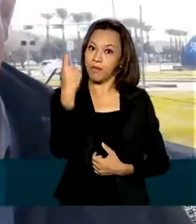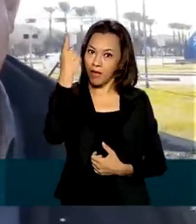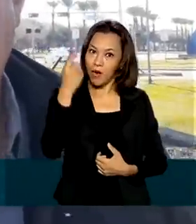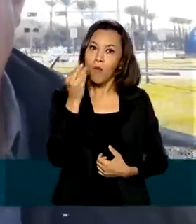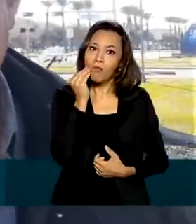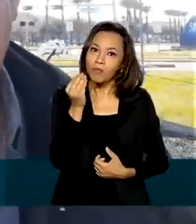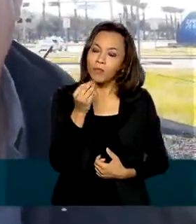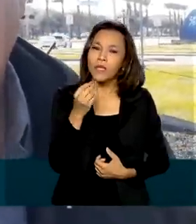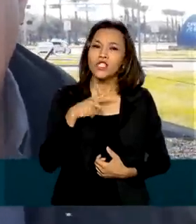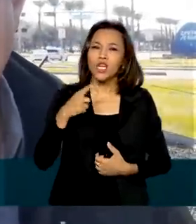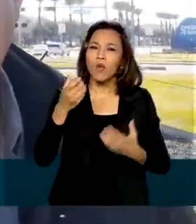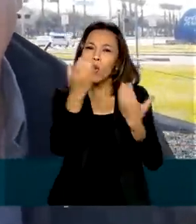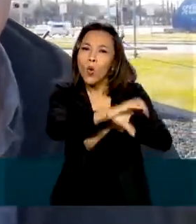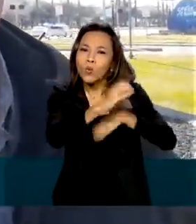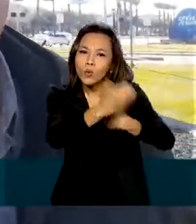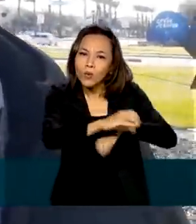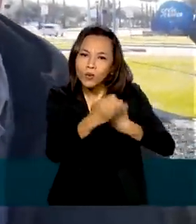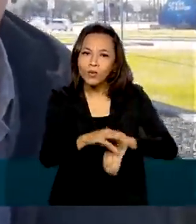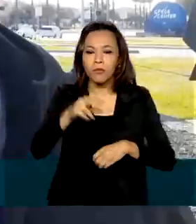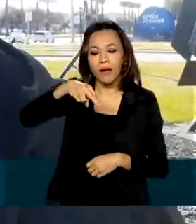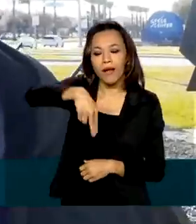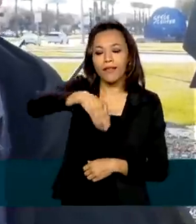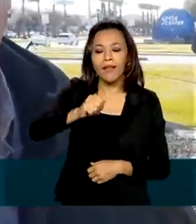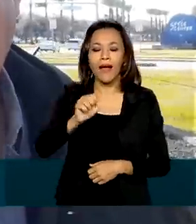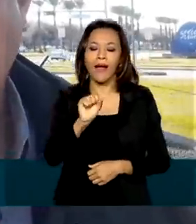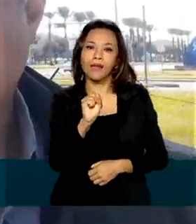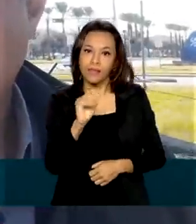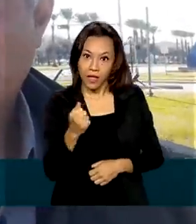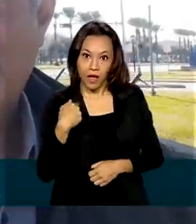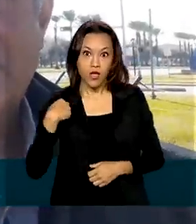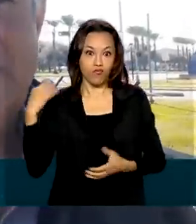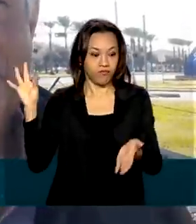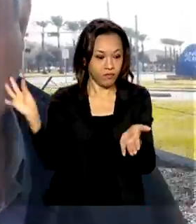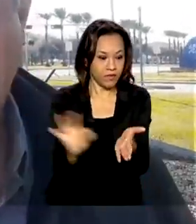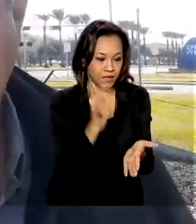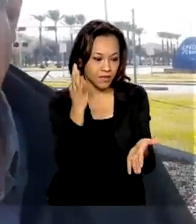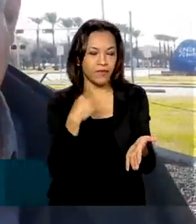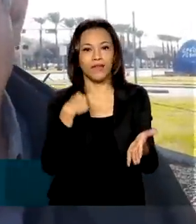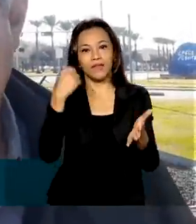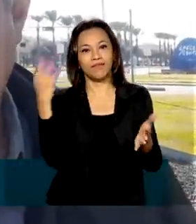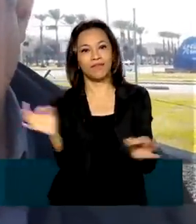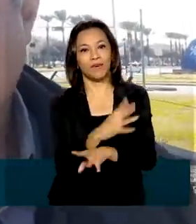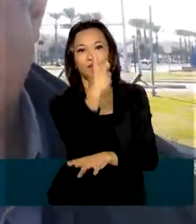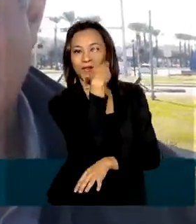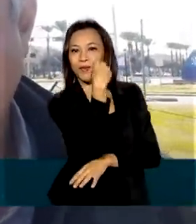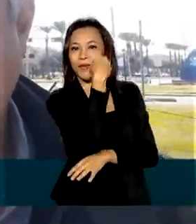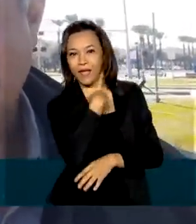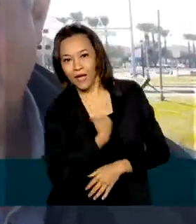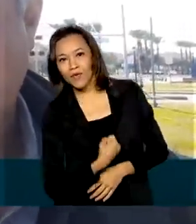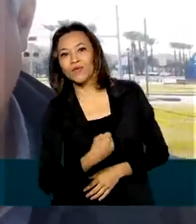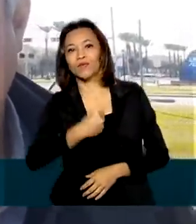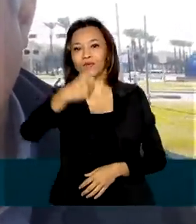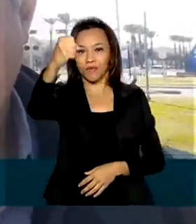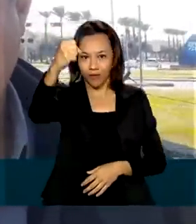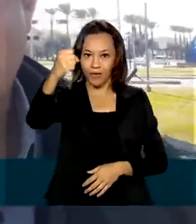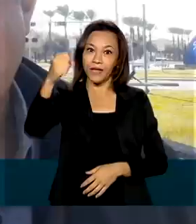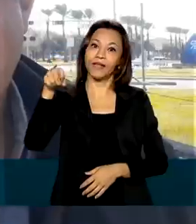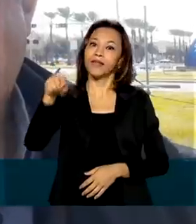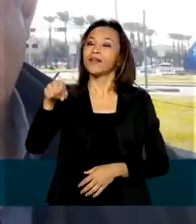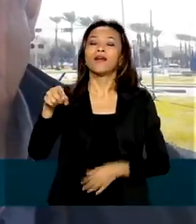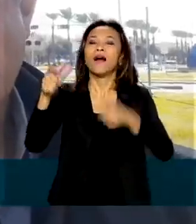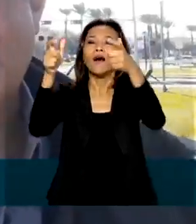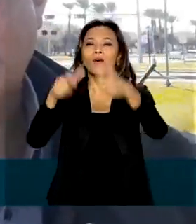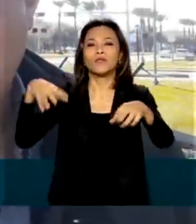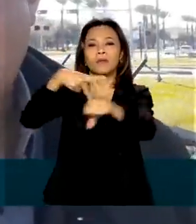concurso, um concurso público para astronautas e eu me inscrevi e acabei sendo selecionado e vim para cá, para o Johnson Space Center, em Houston, no Texas,